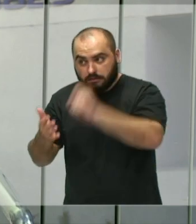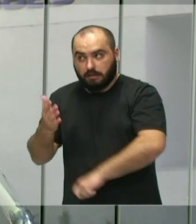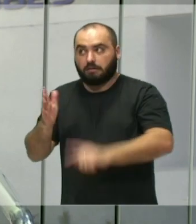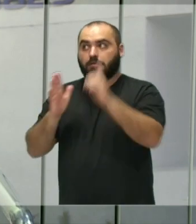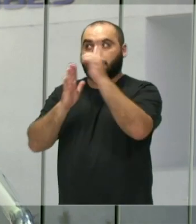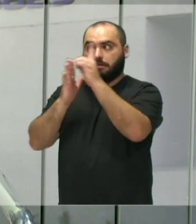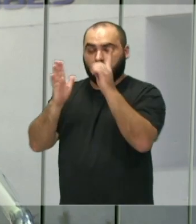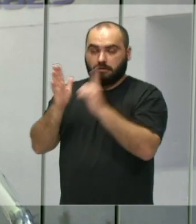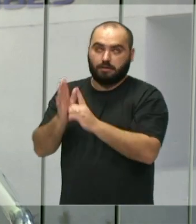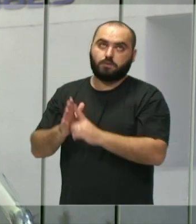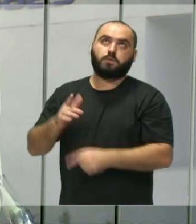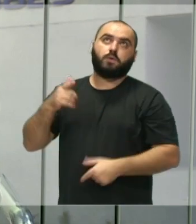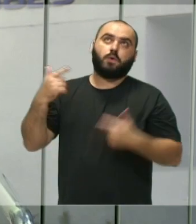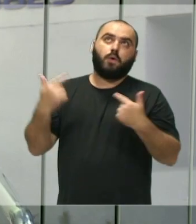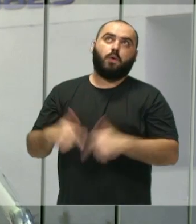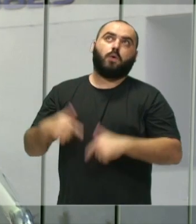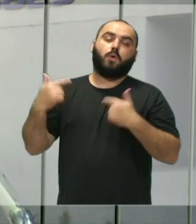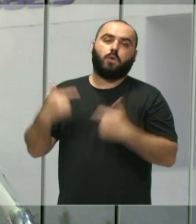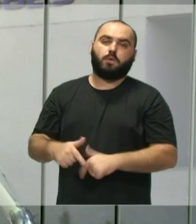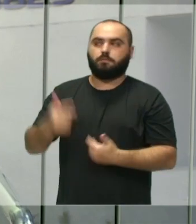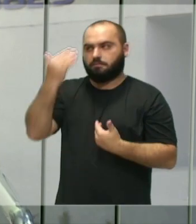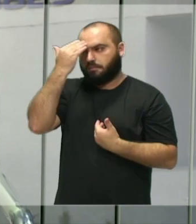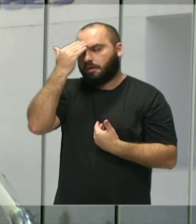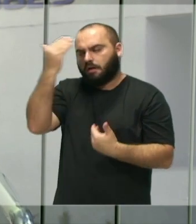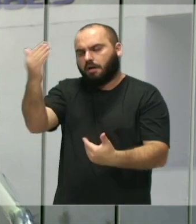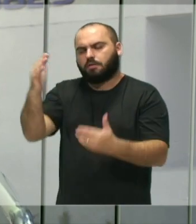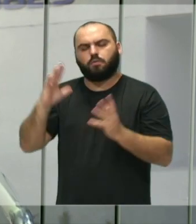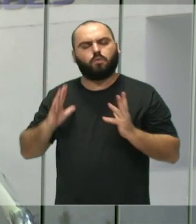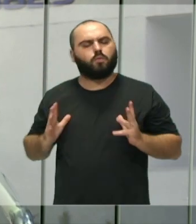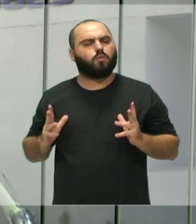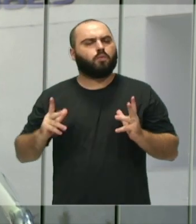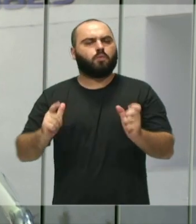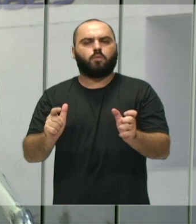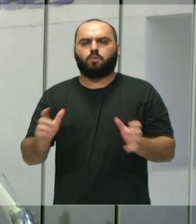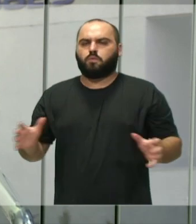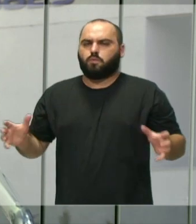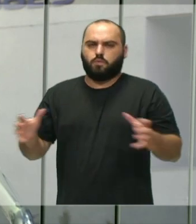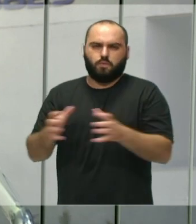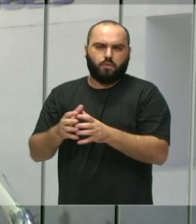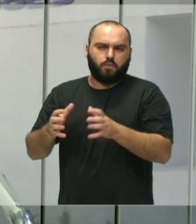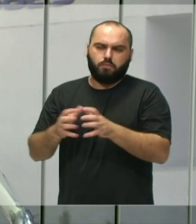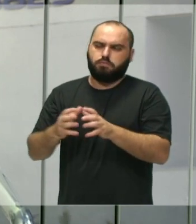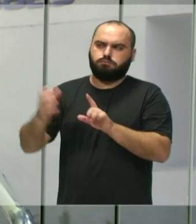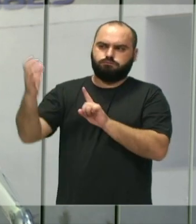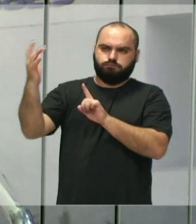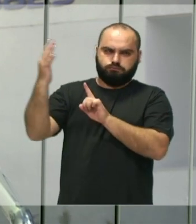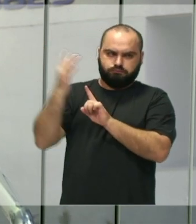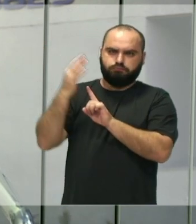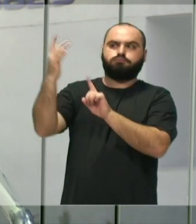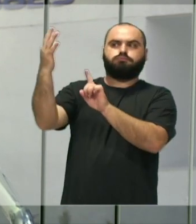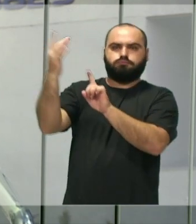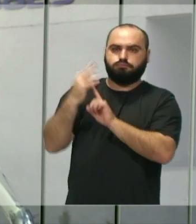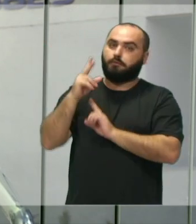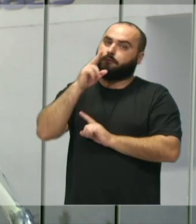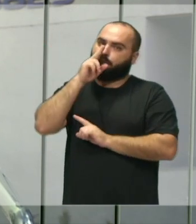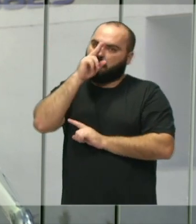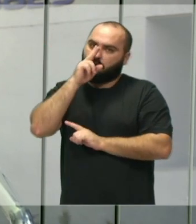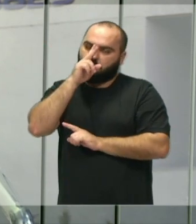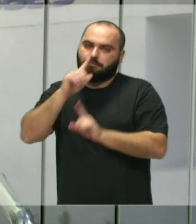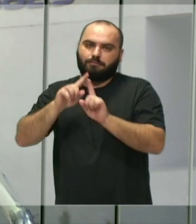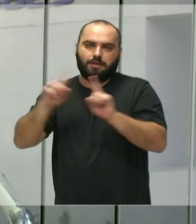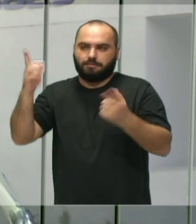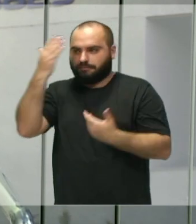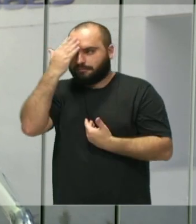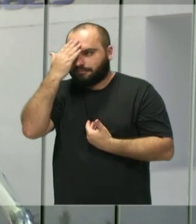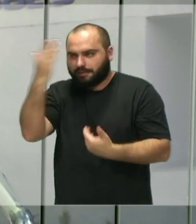agradeço aqui novamente o time, né? Foi toda uma pressão junto, né? E agradeço